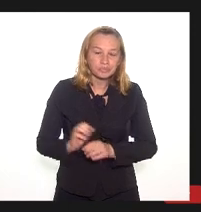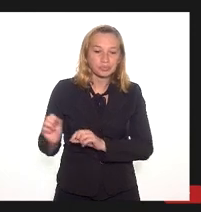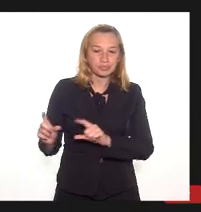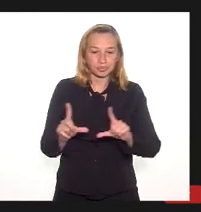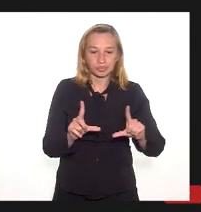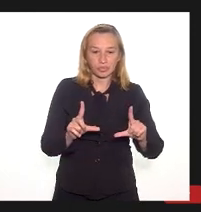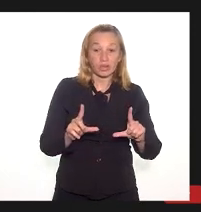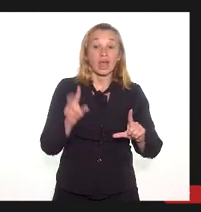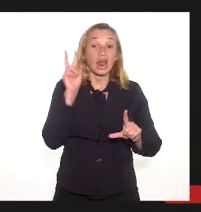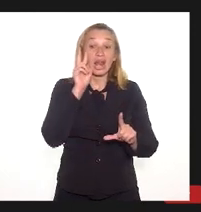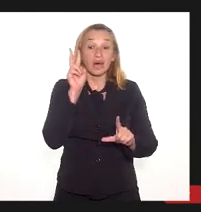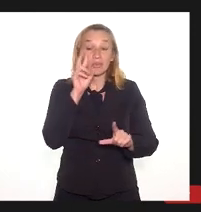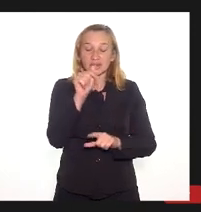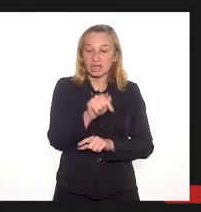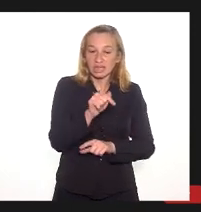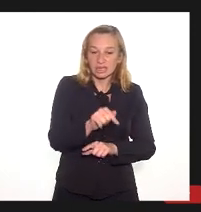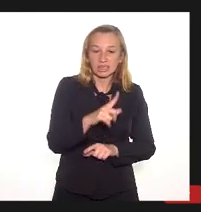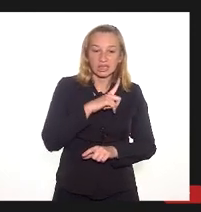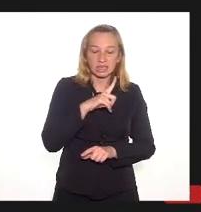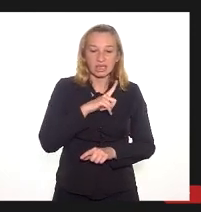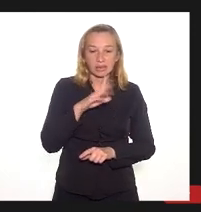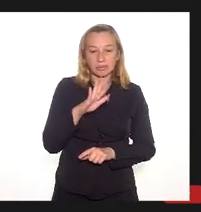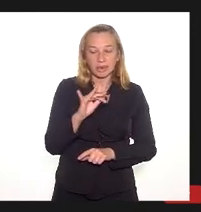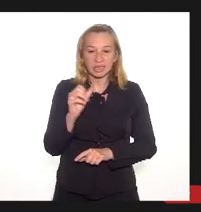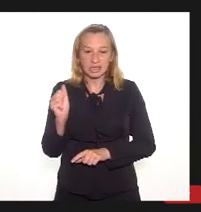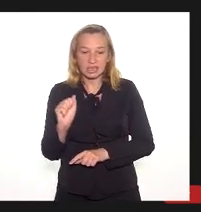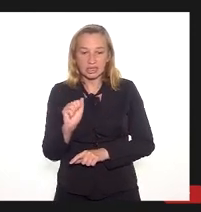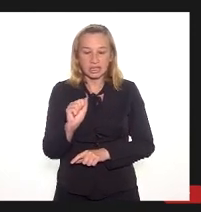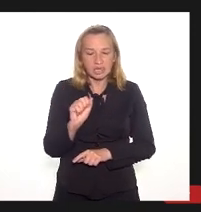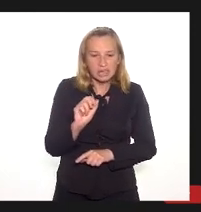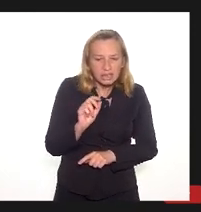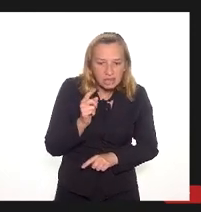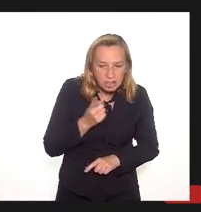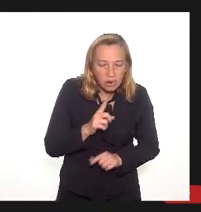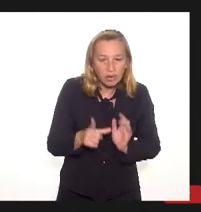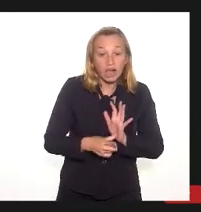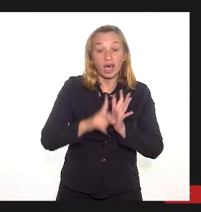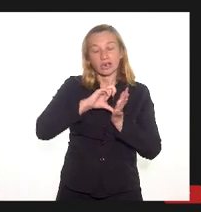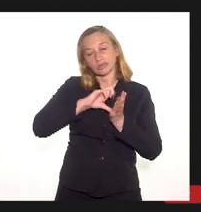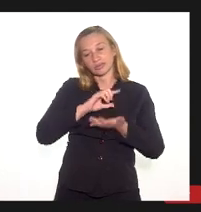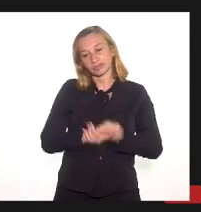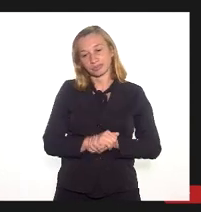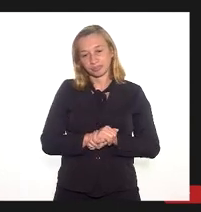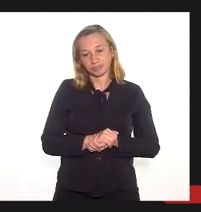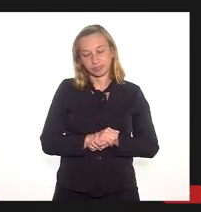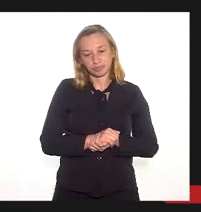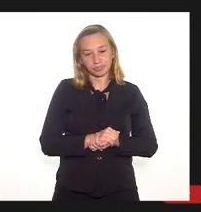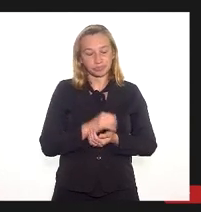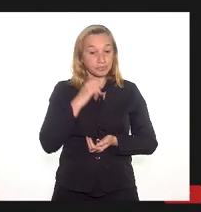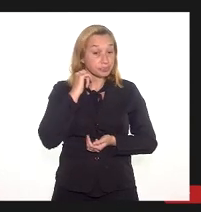Bem, lembrando aqui, nós temos as bacias hidrográficas, não, é a anterior. É a anterior.